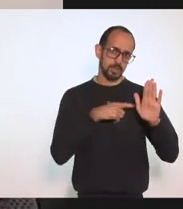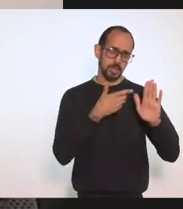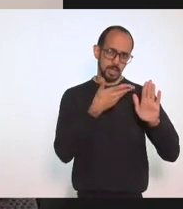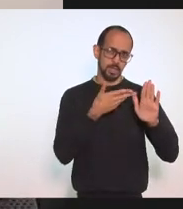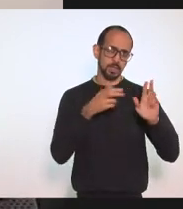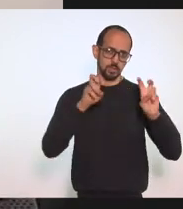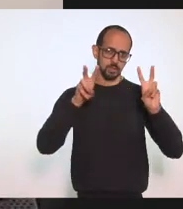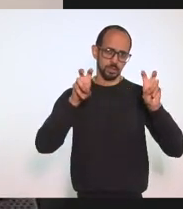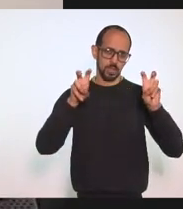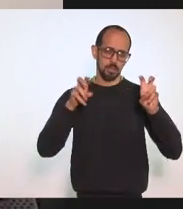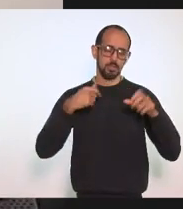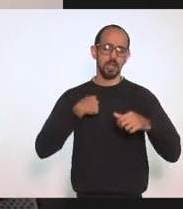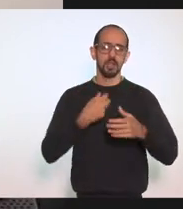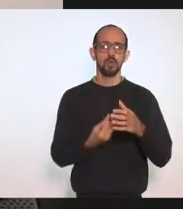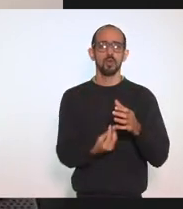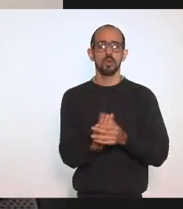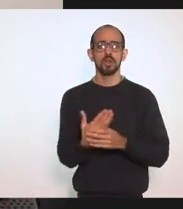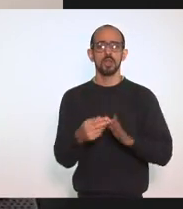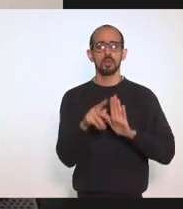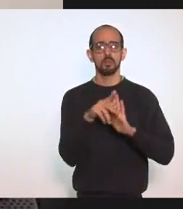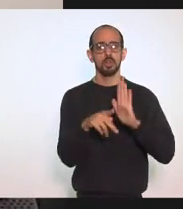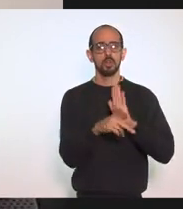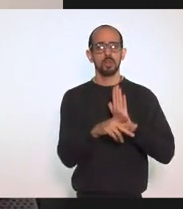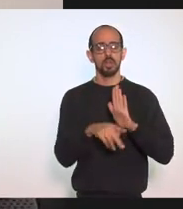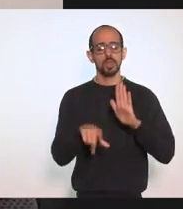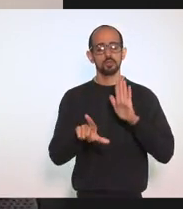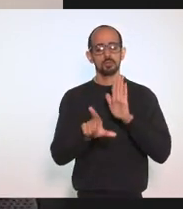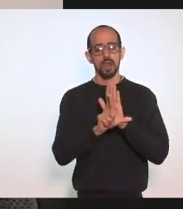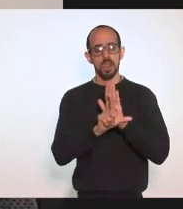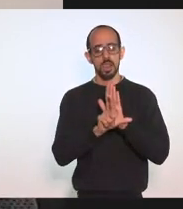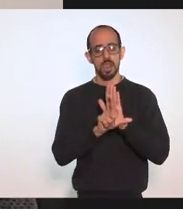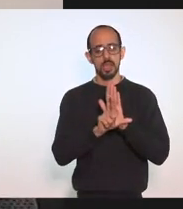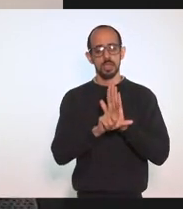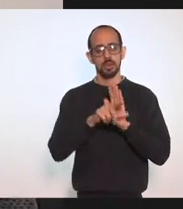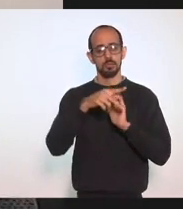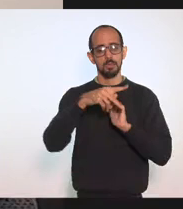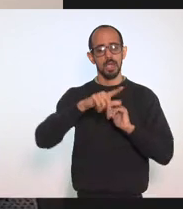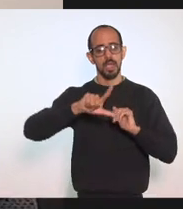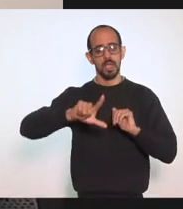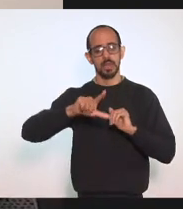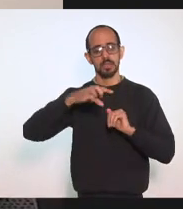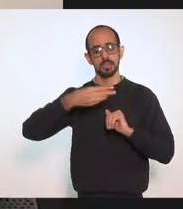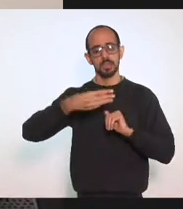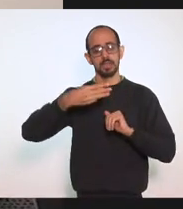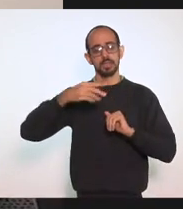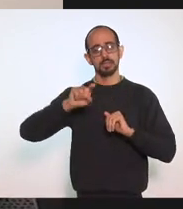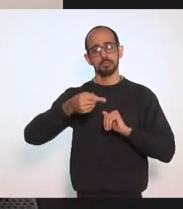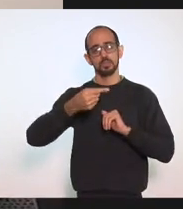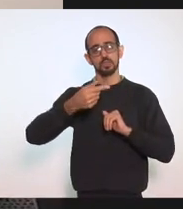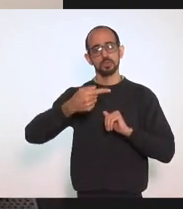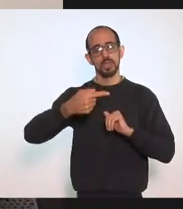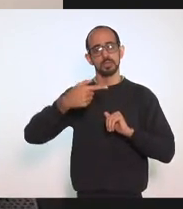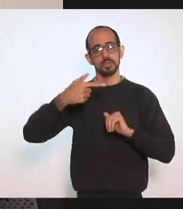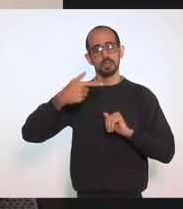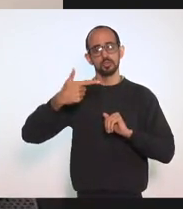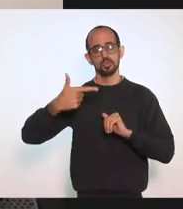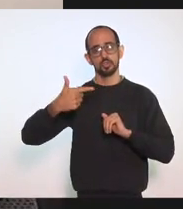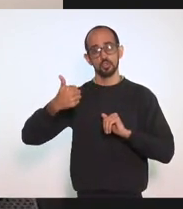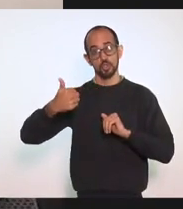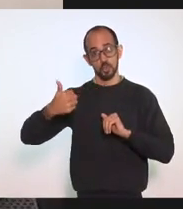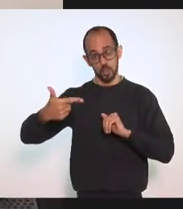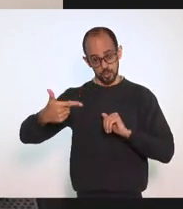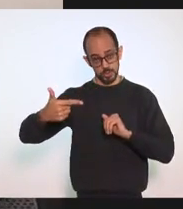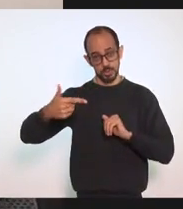Protocolei Um projeto De lei De minha Autoria O PL 3712 De 2021